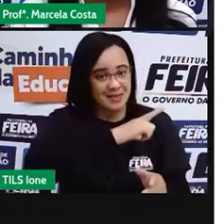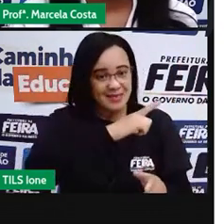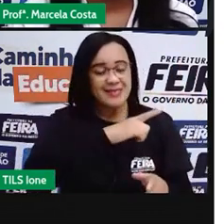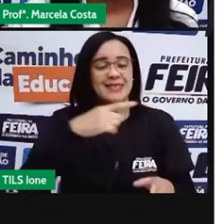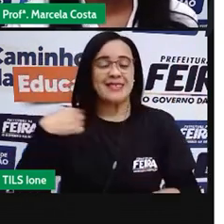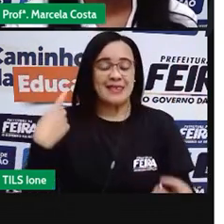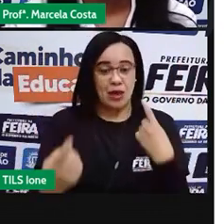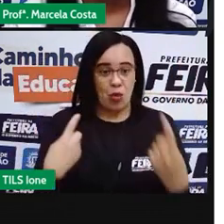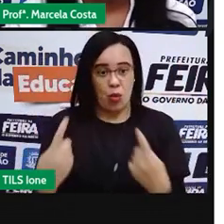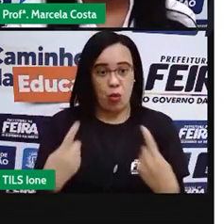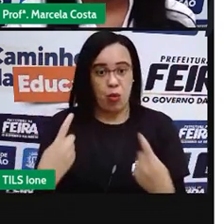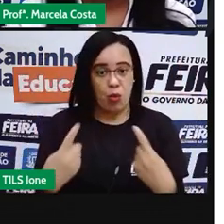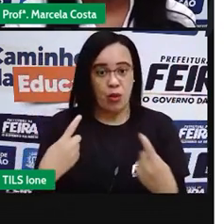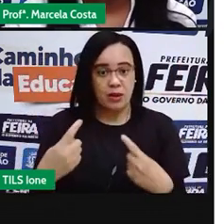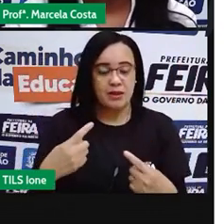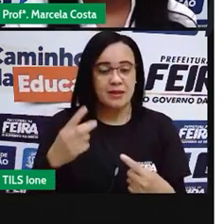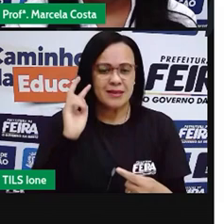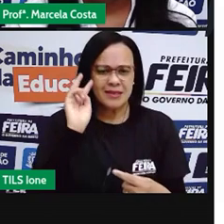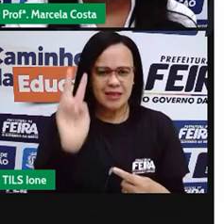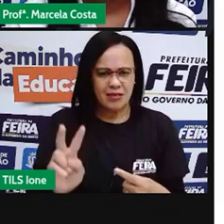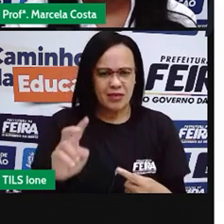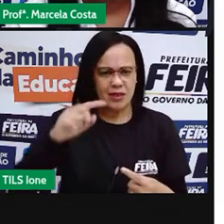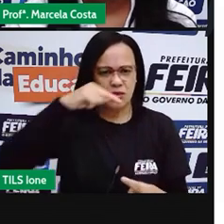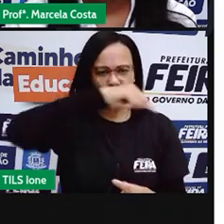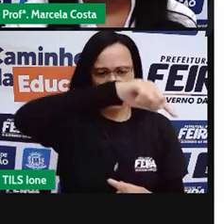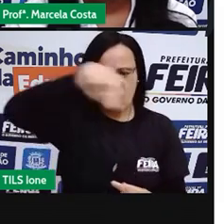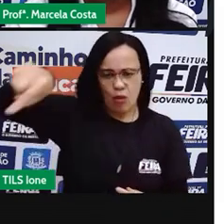vê aqui no entorno algumas árvores.